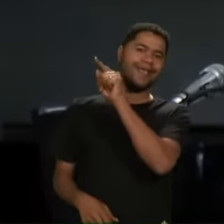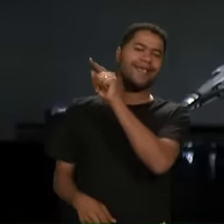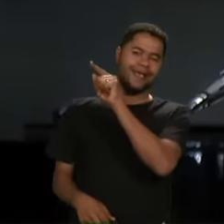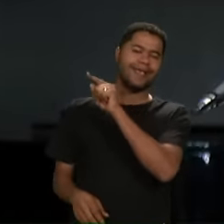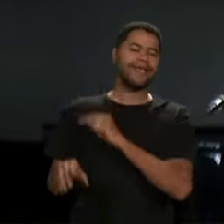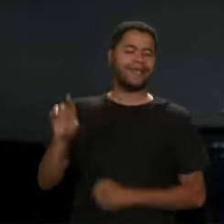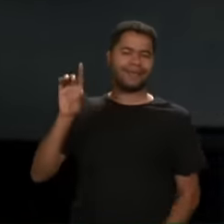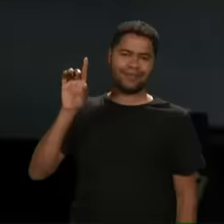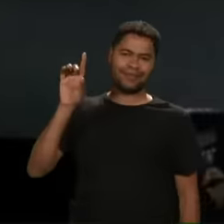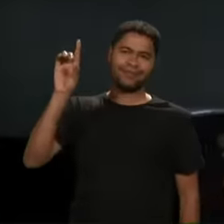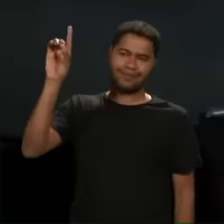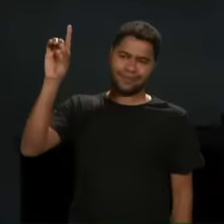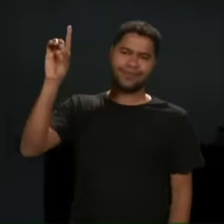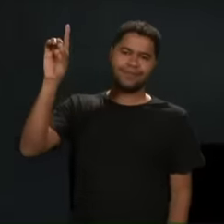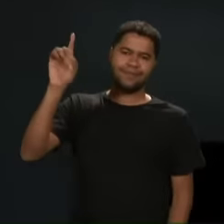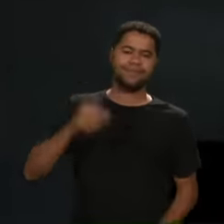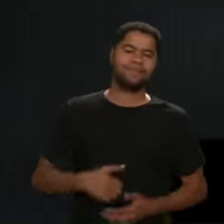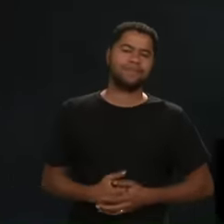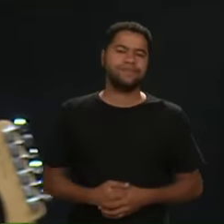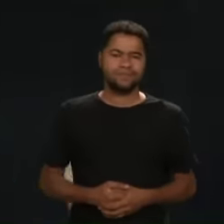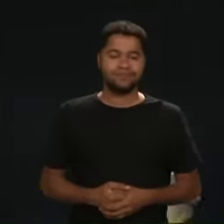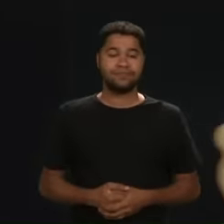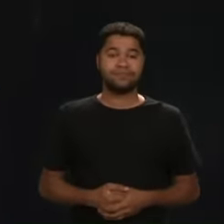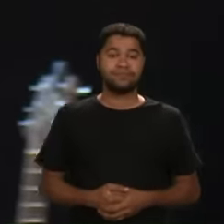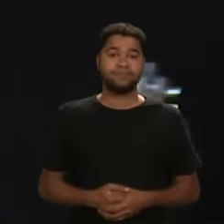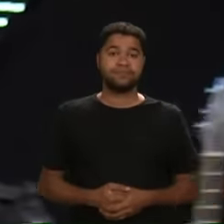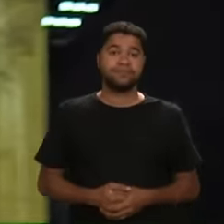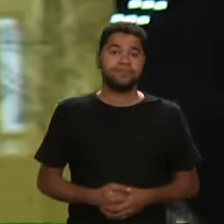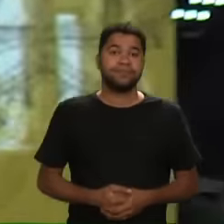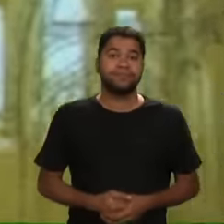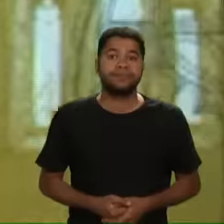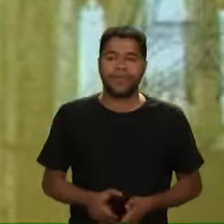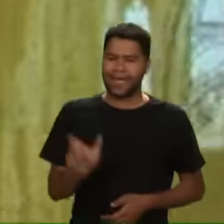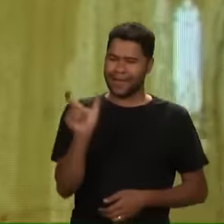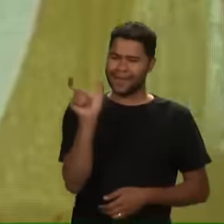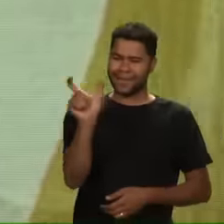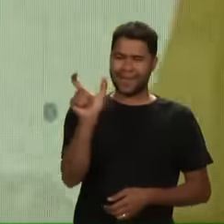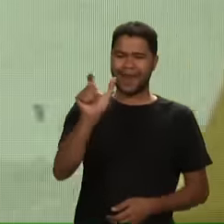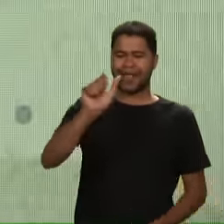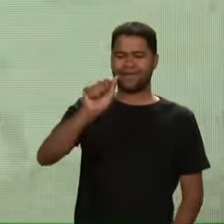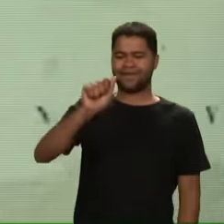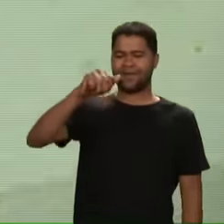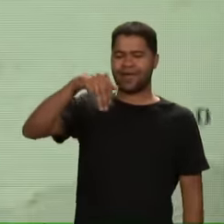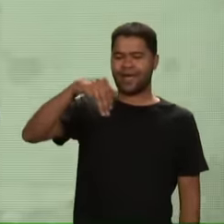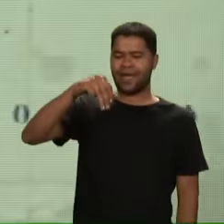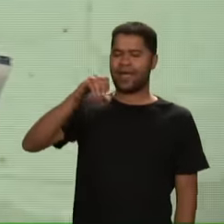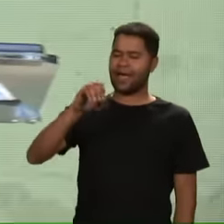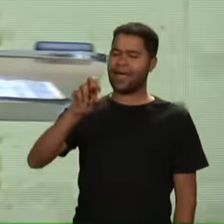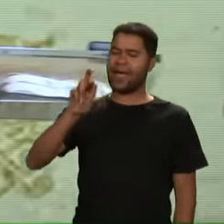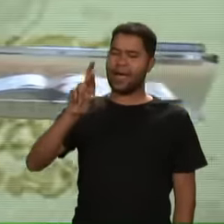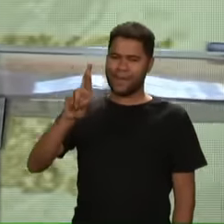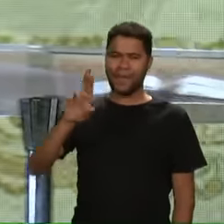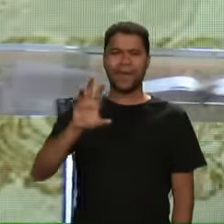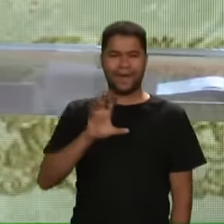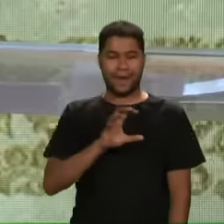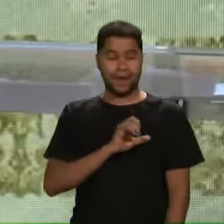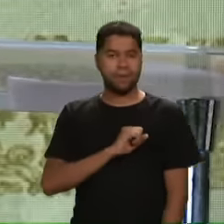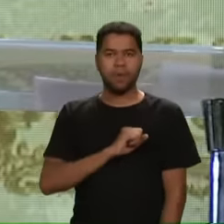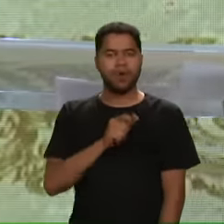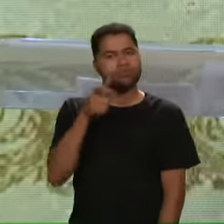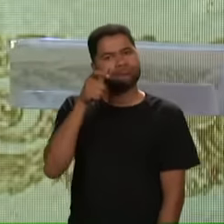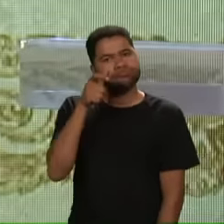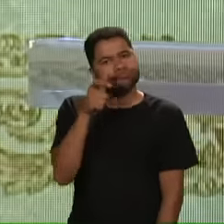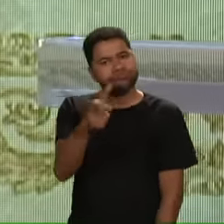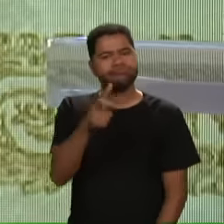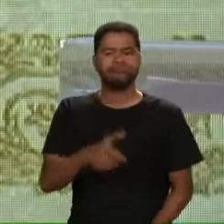amor tem que ser o Senhor E essa palavra amor, ela tem algo tão interessante